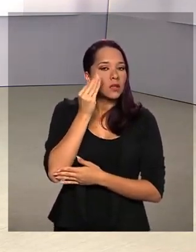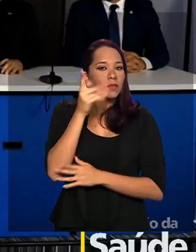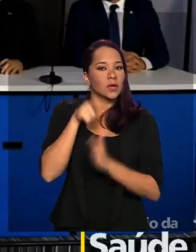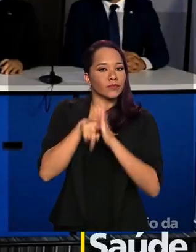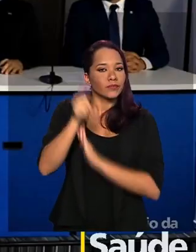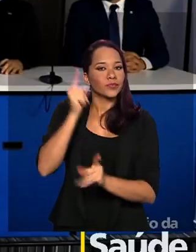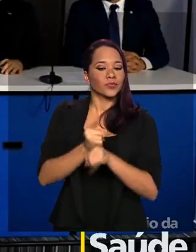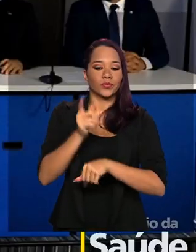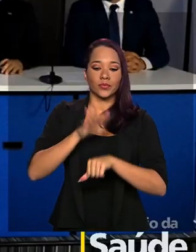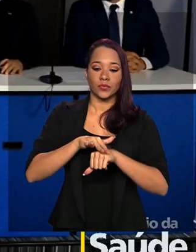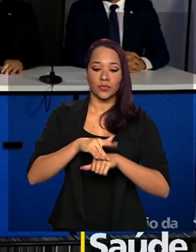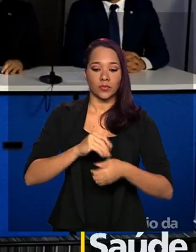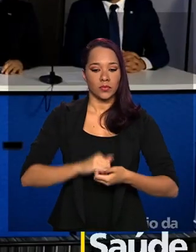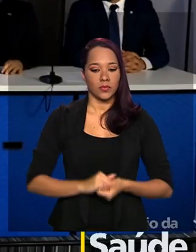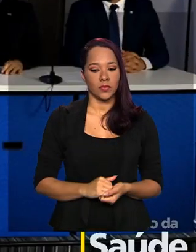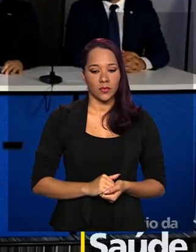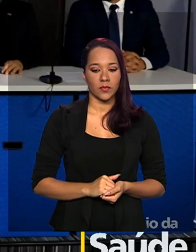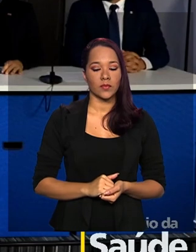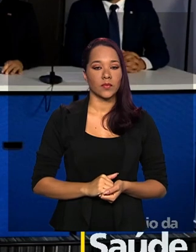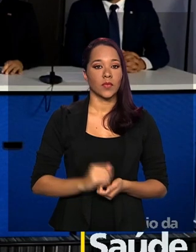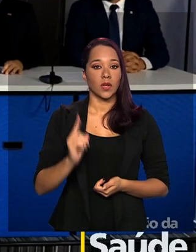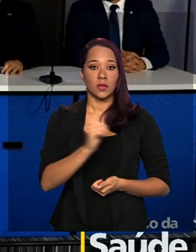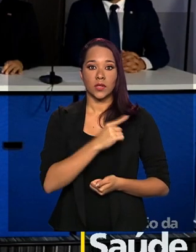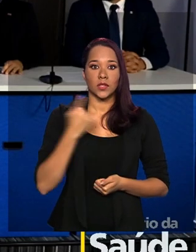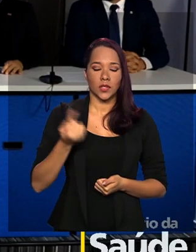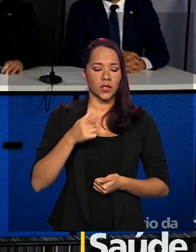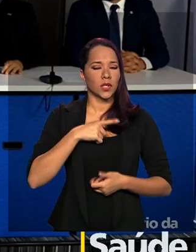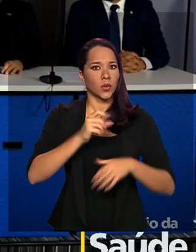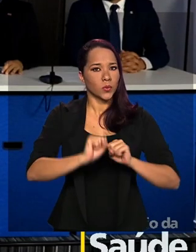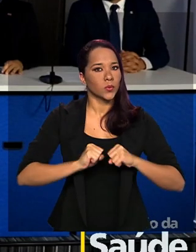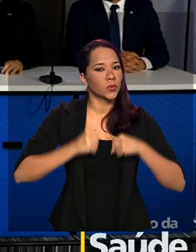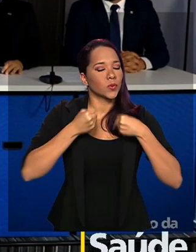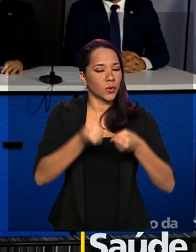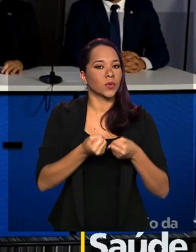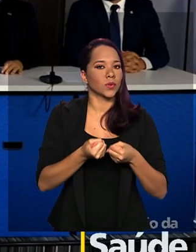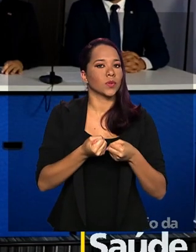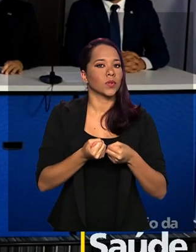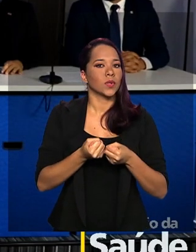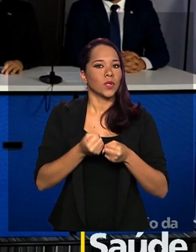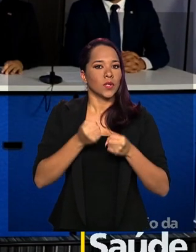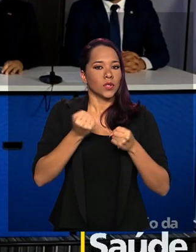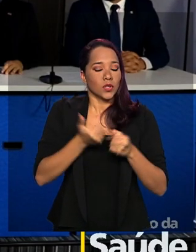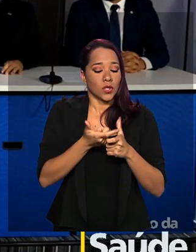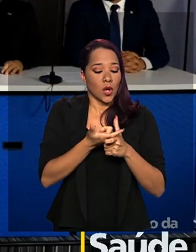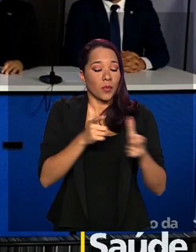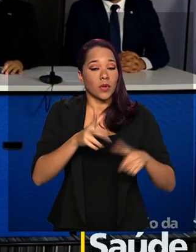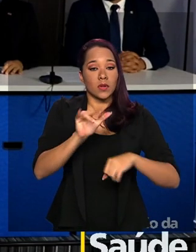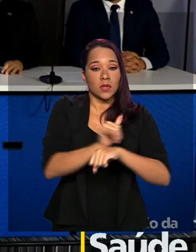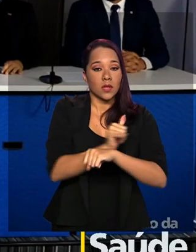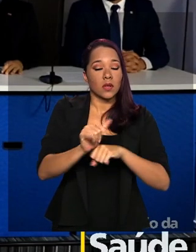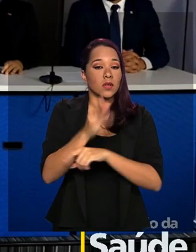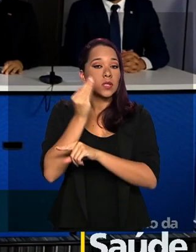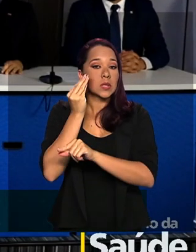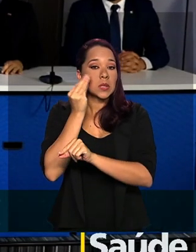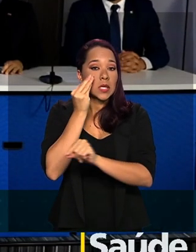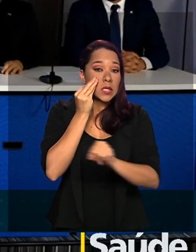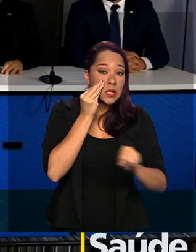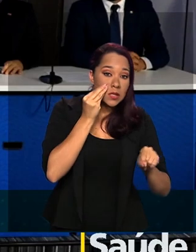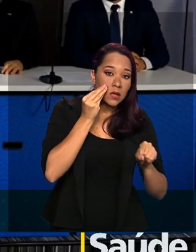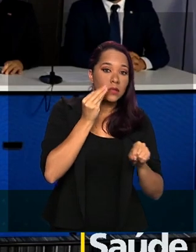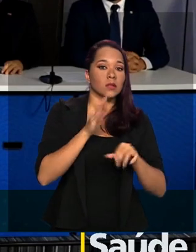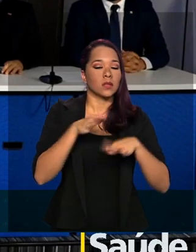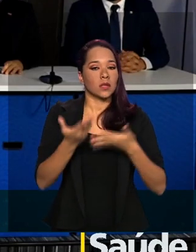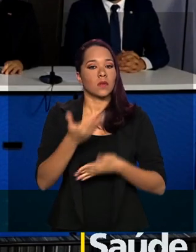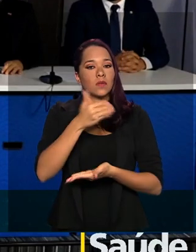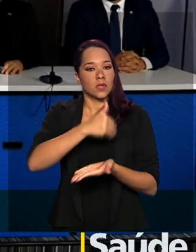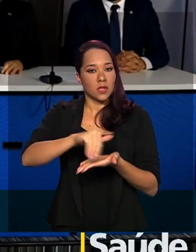Nós estamos num franco processo de aumentar a estratégia de testagem. Então, o secretário